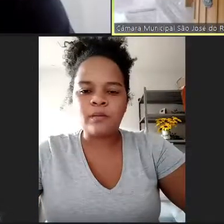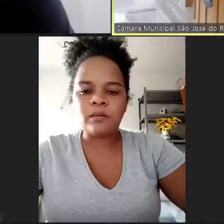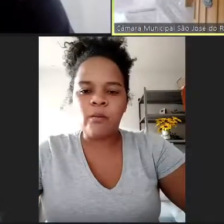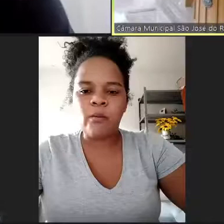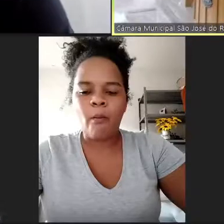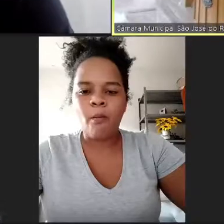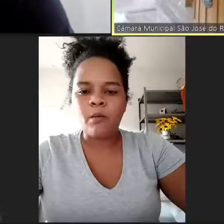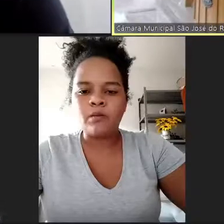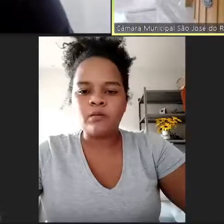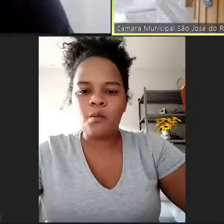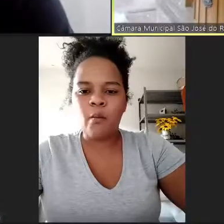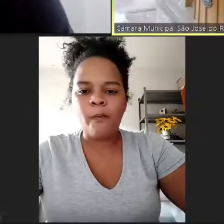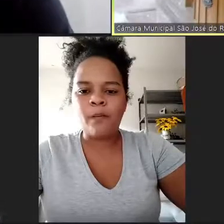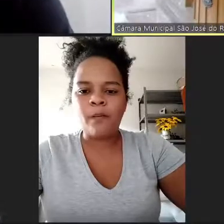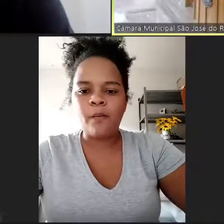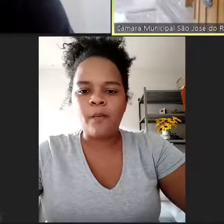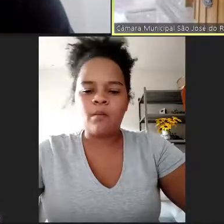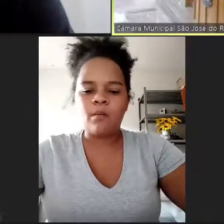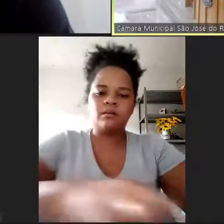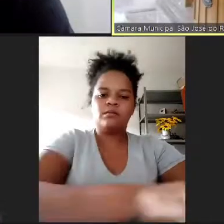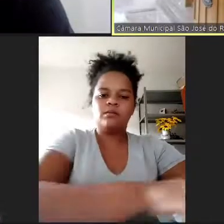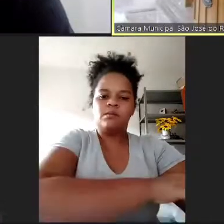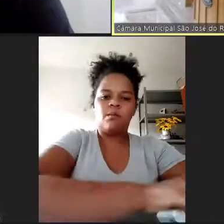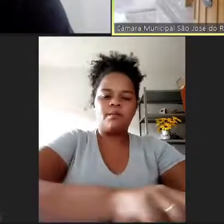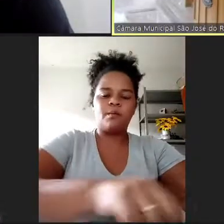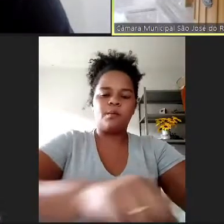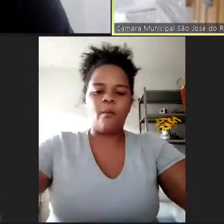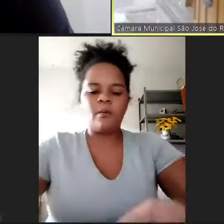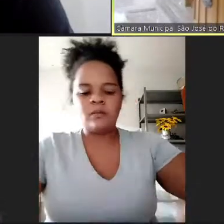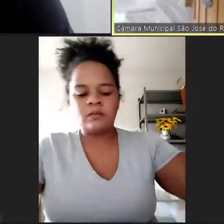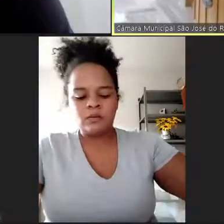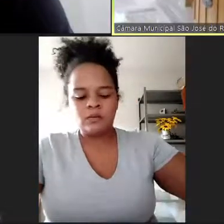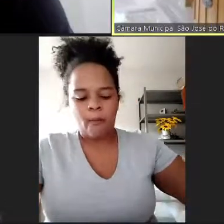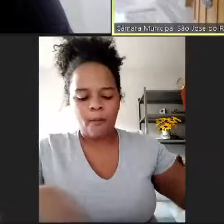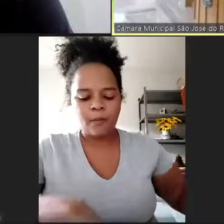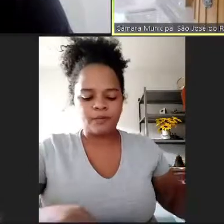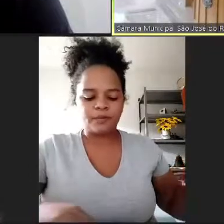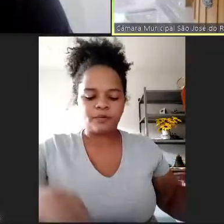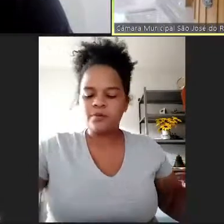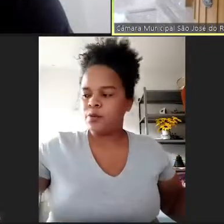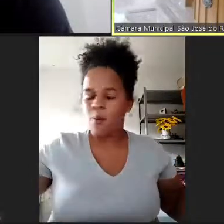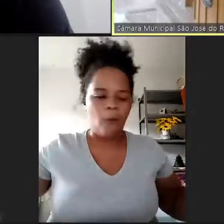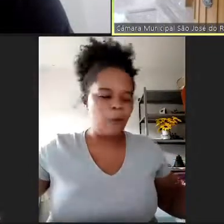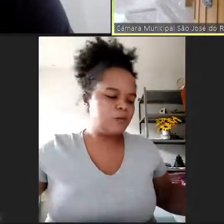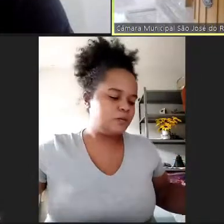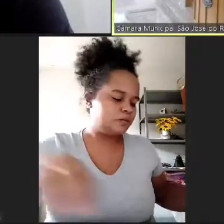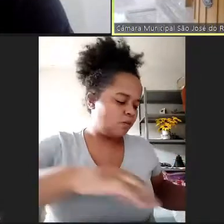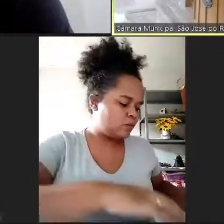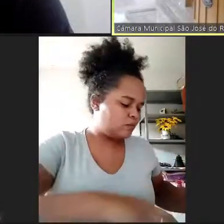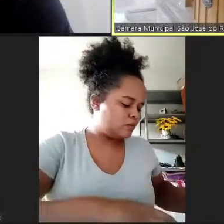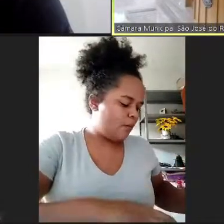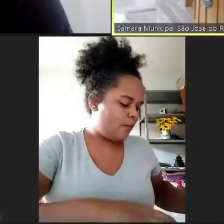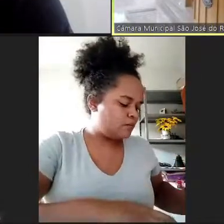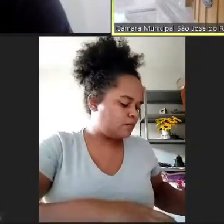que esteve aqui, é muito, muito solista, a pessoa, foi prefeito de Porto, filho do Dorival Braga, e